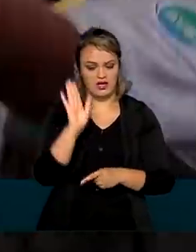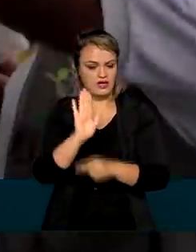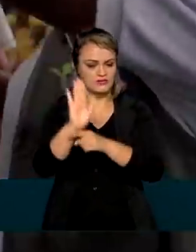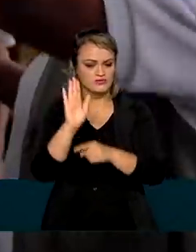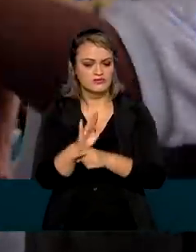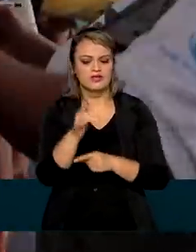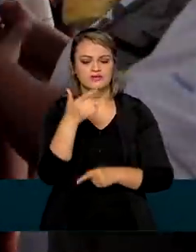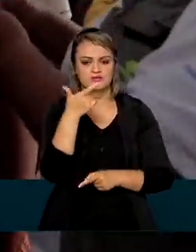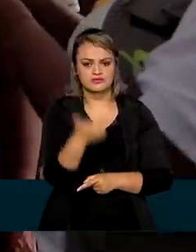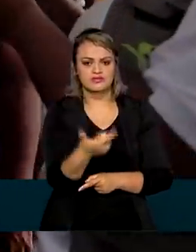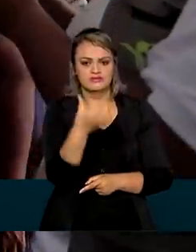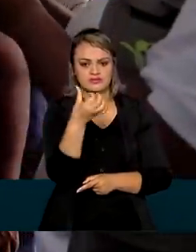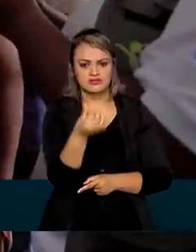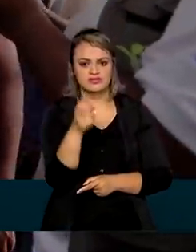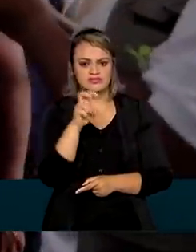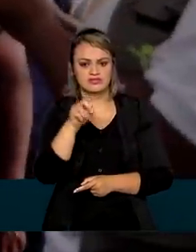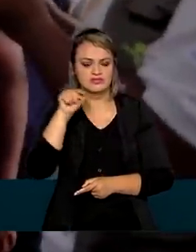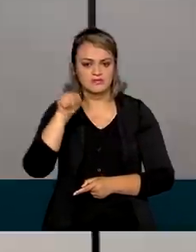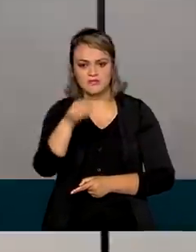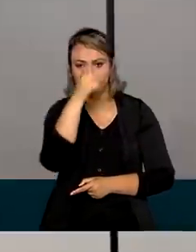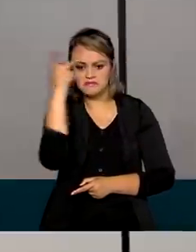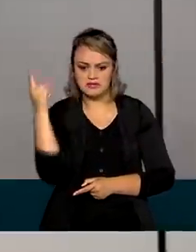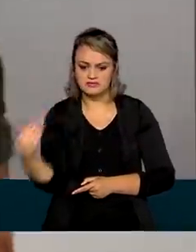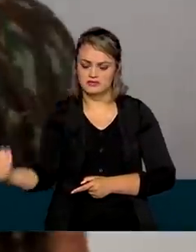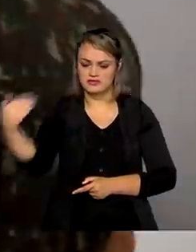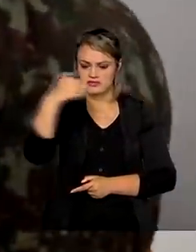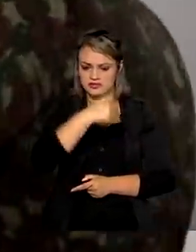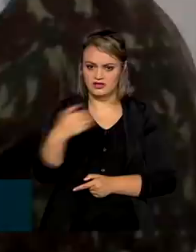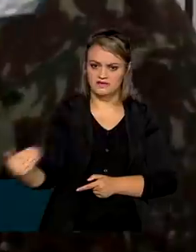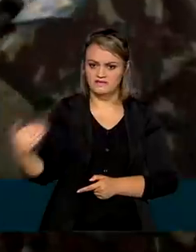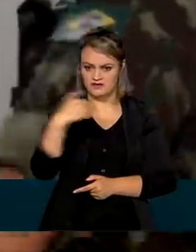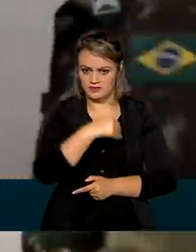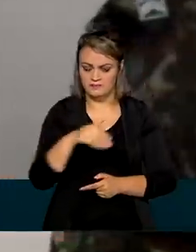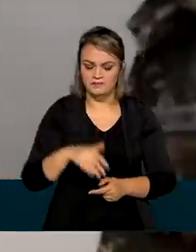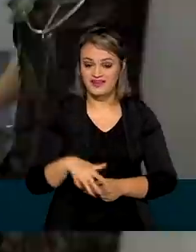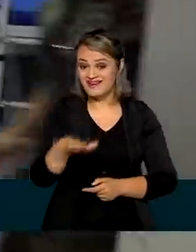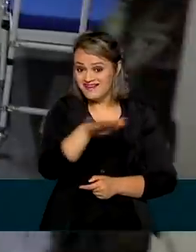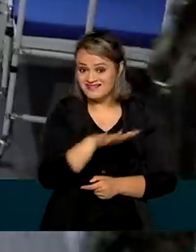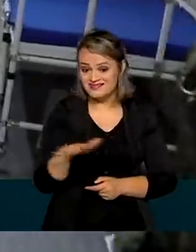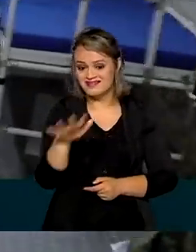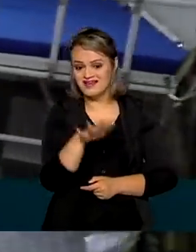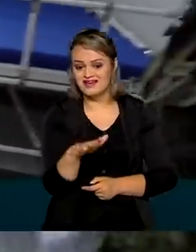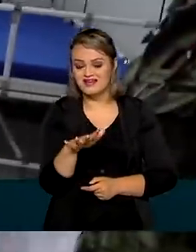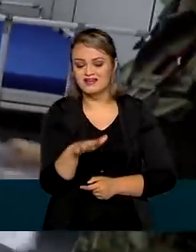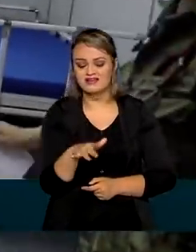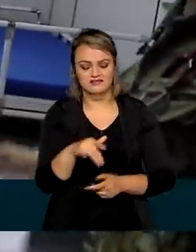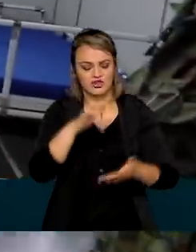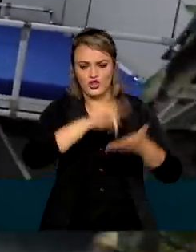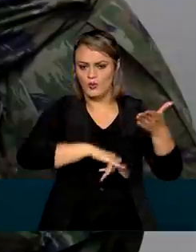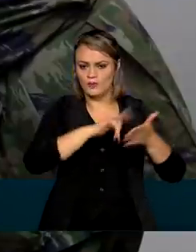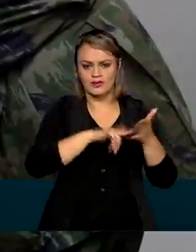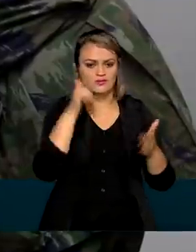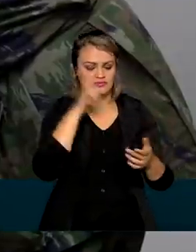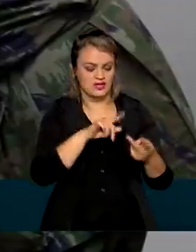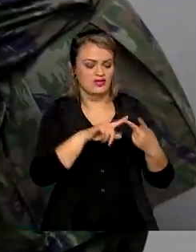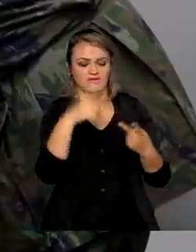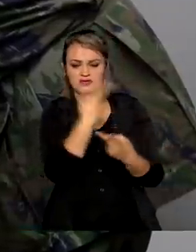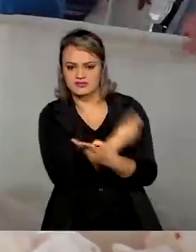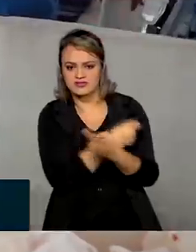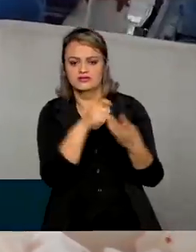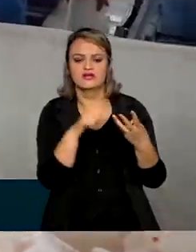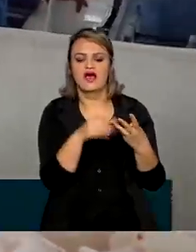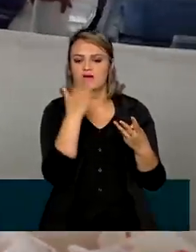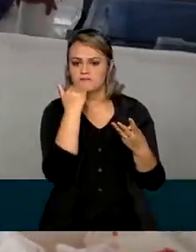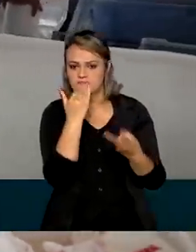265 mil migrantes e refugiados da Venezuela. Na base da operação, emissão de documentos, vacinação,